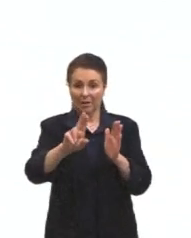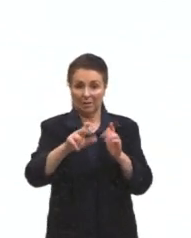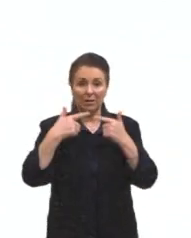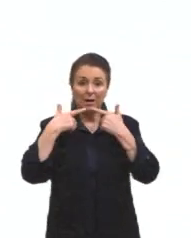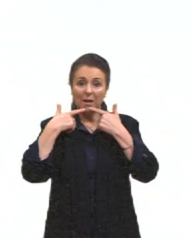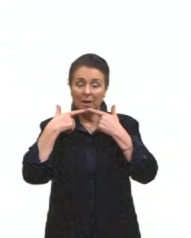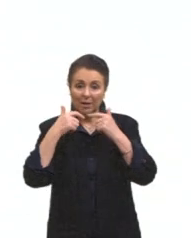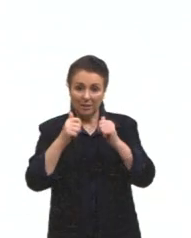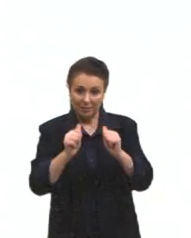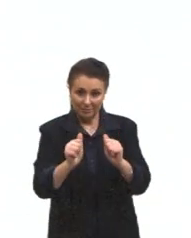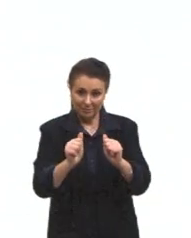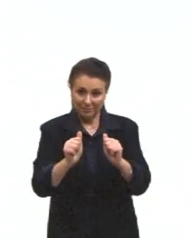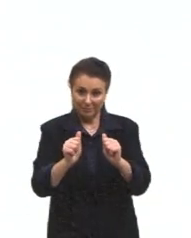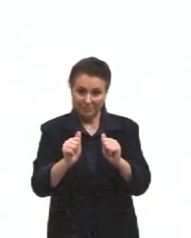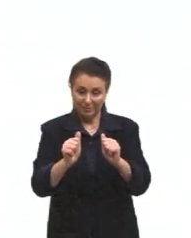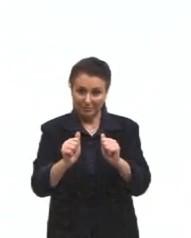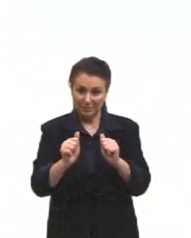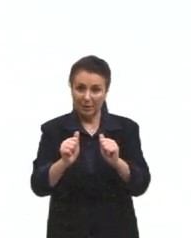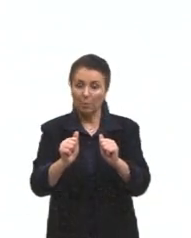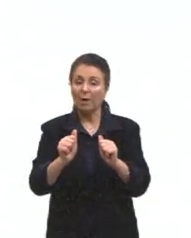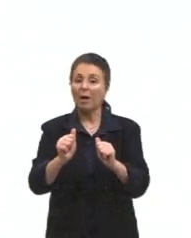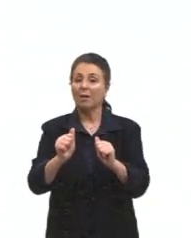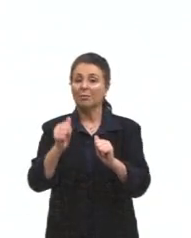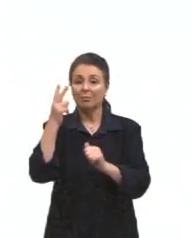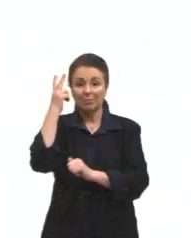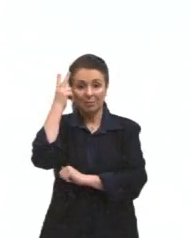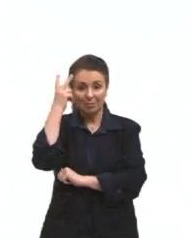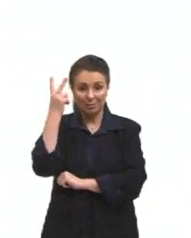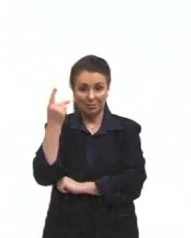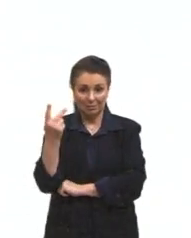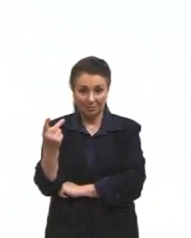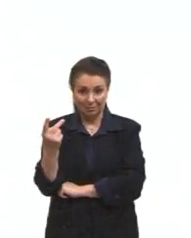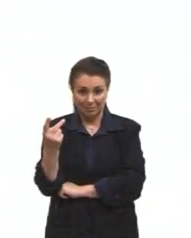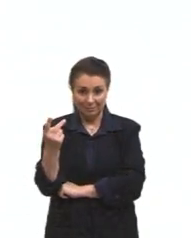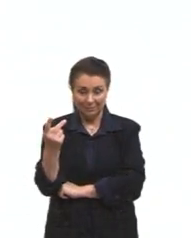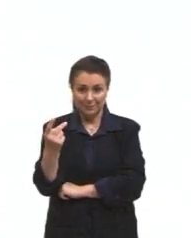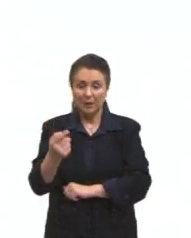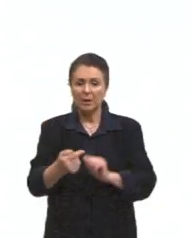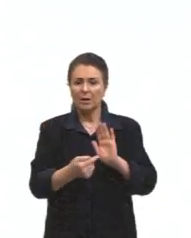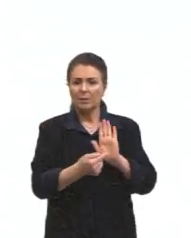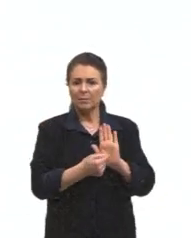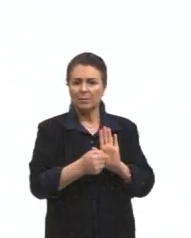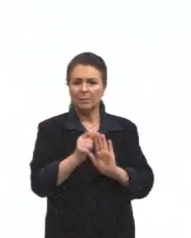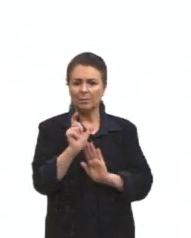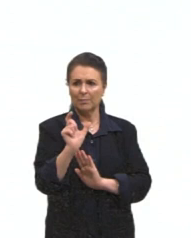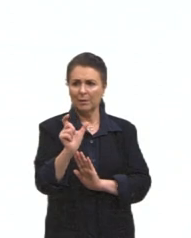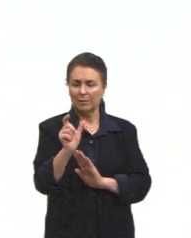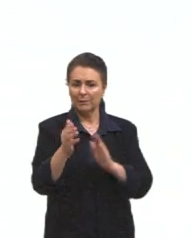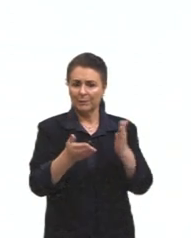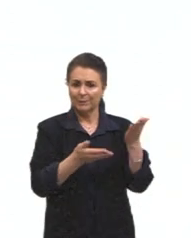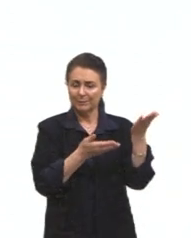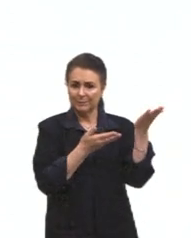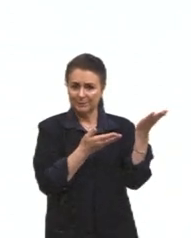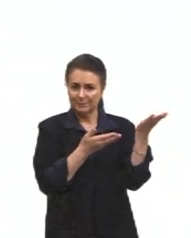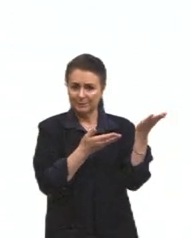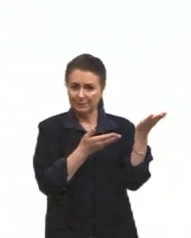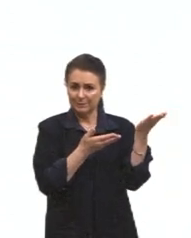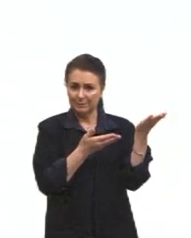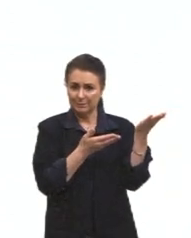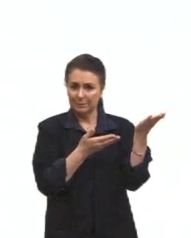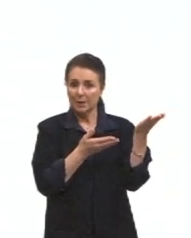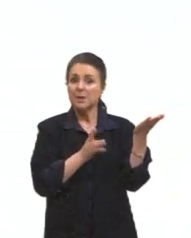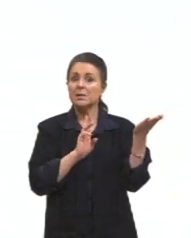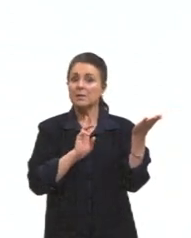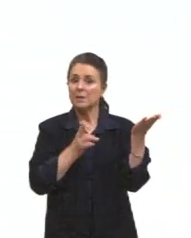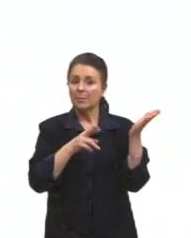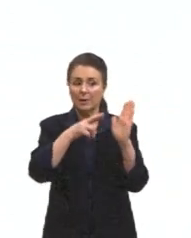nas línguas mãe, e ainda eles trazem assim, ó, palavras como default, por exemplo, prefira padrão